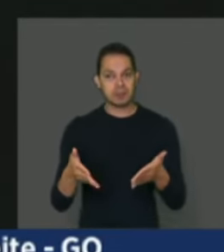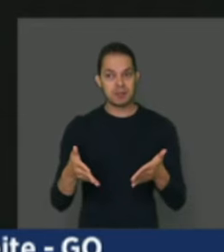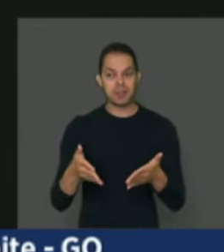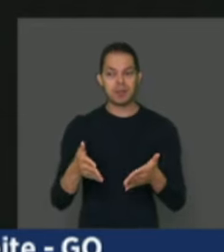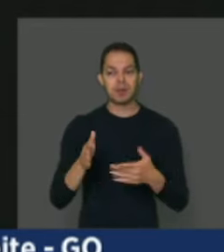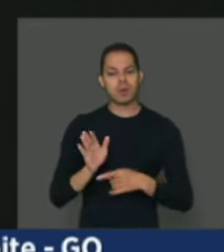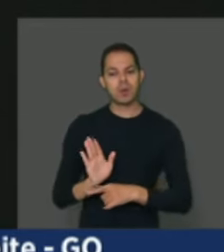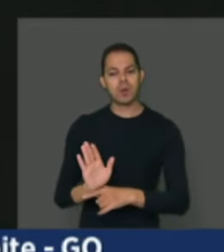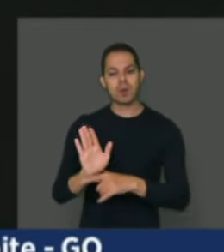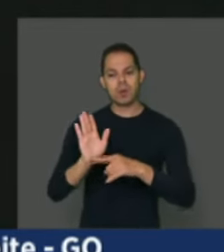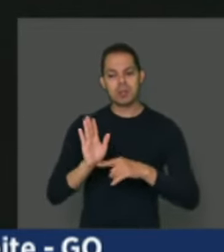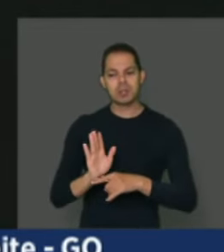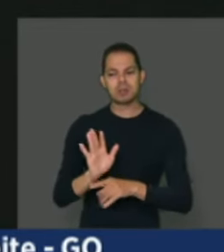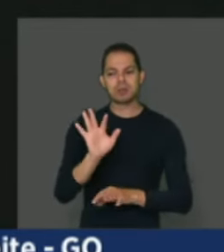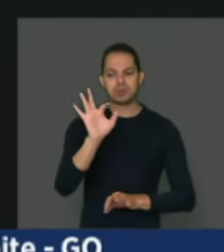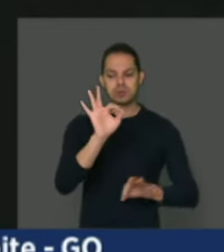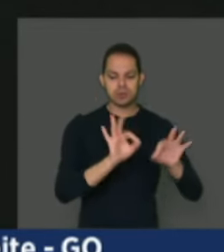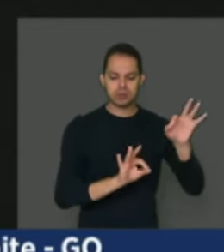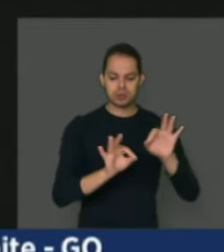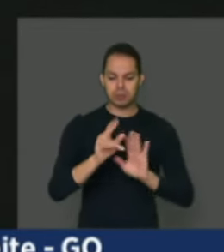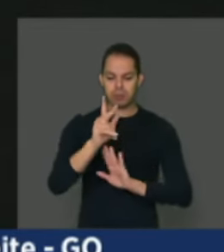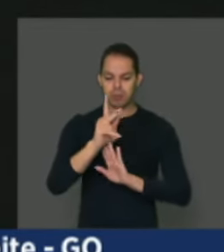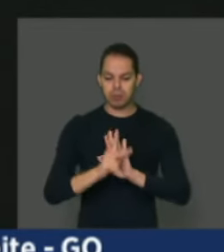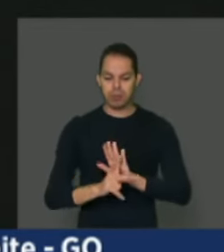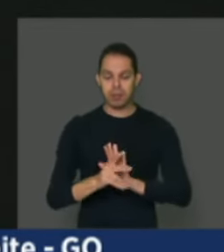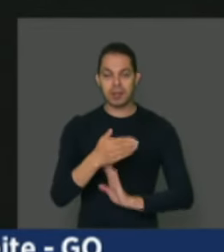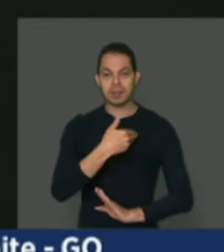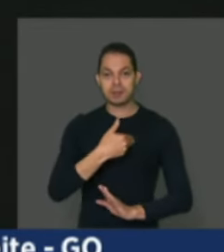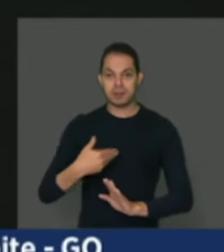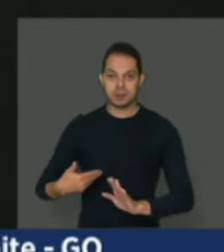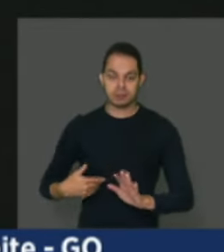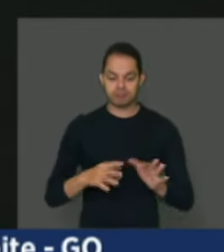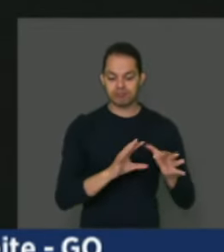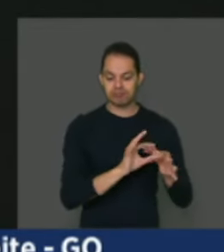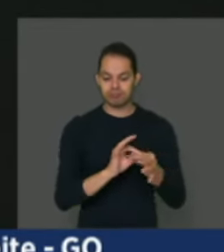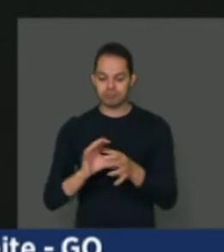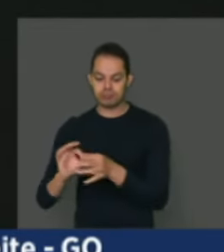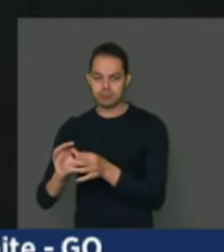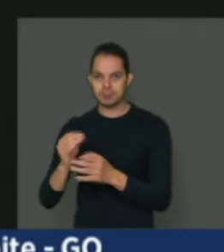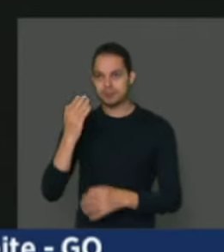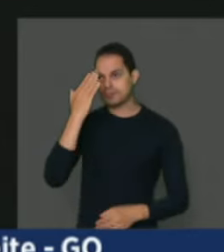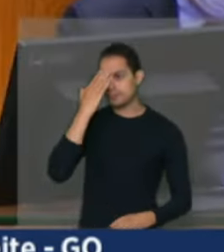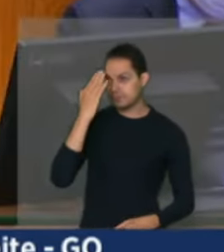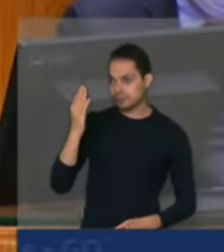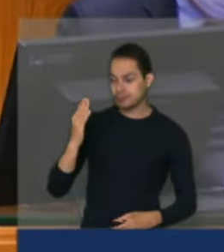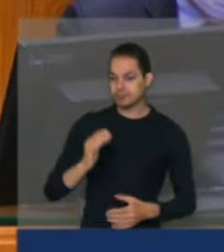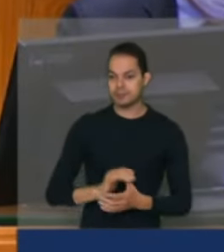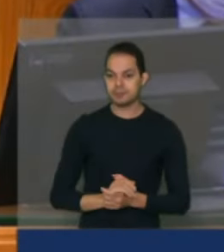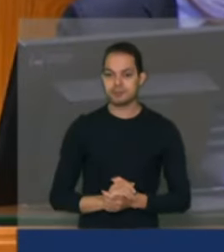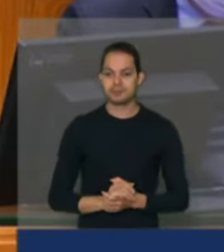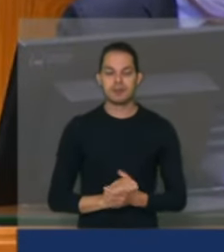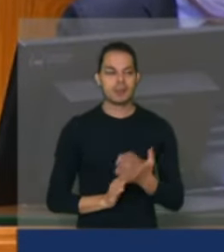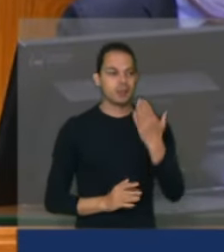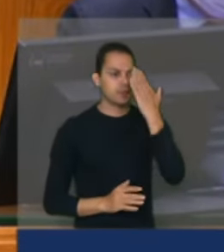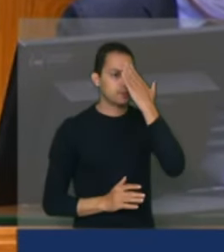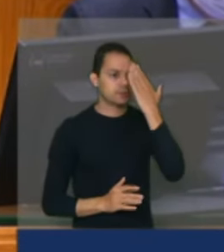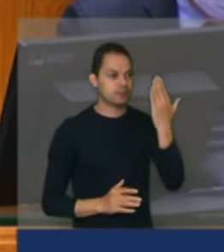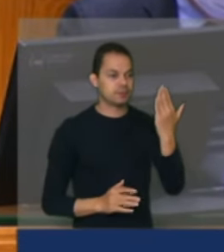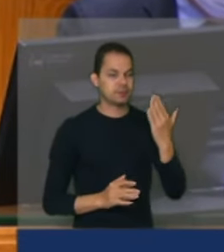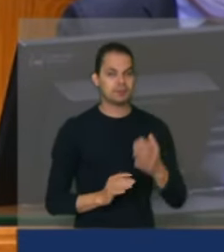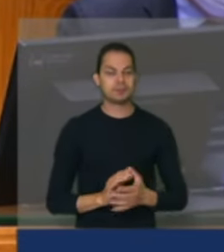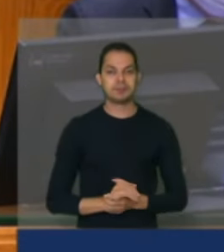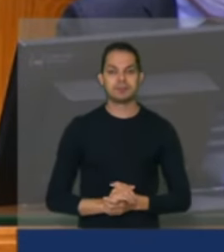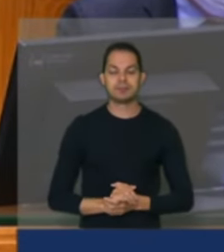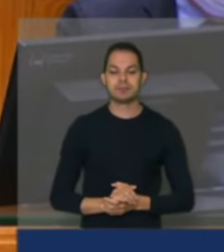com um plano de Estado para essa cadeia. Obrigado. Muito obrigado, senhor, pela